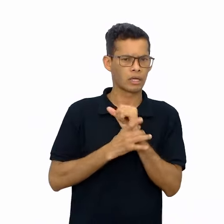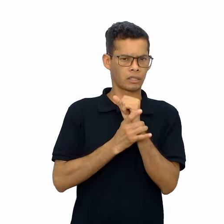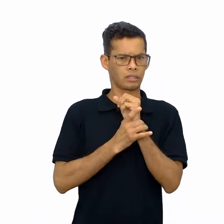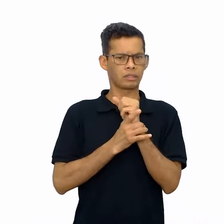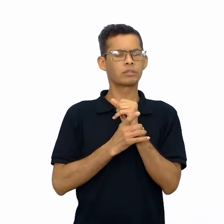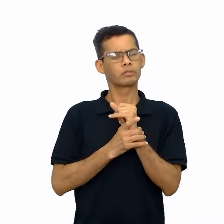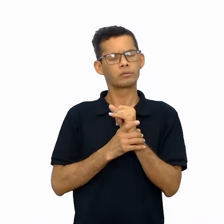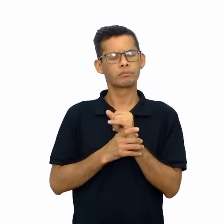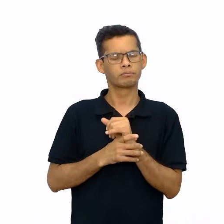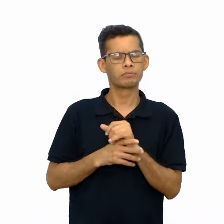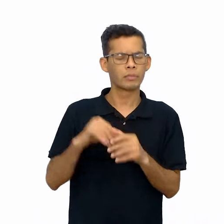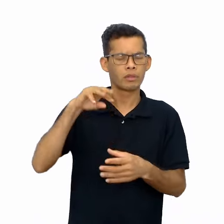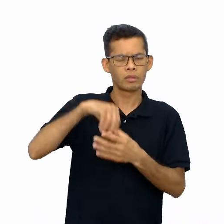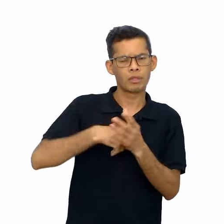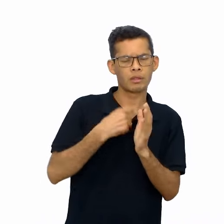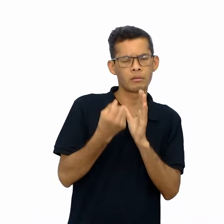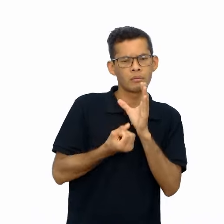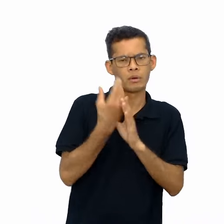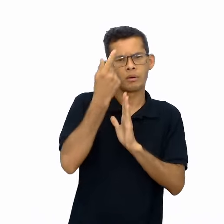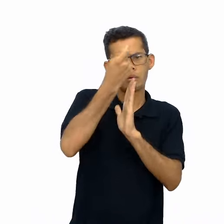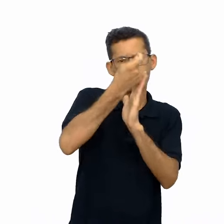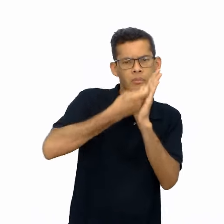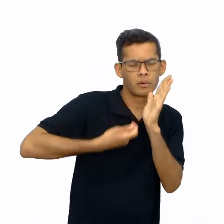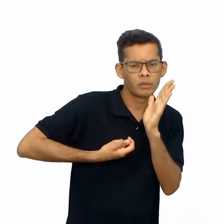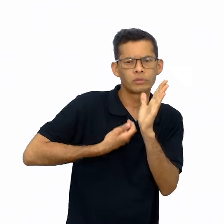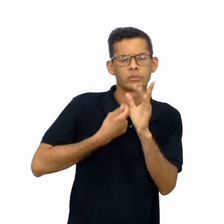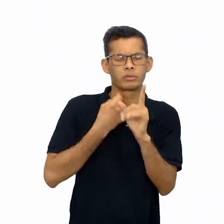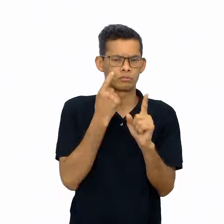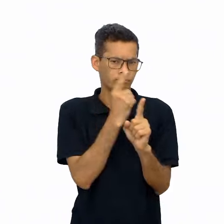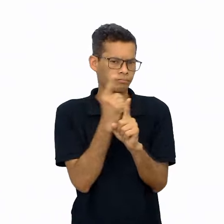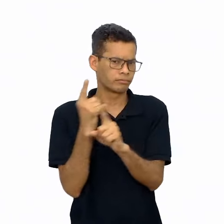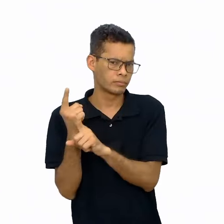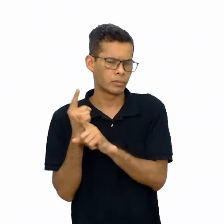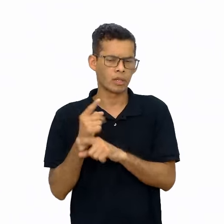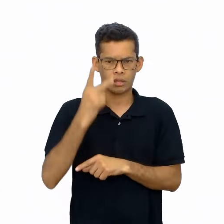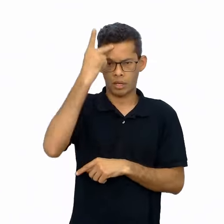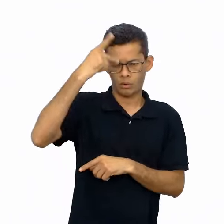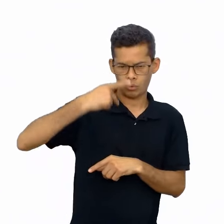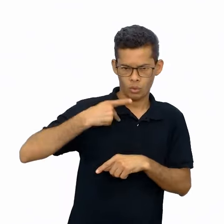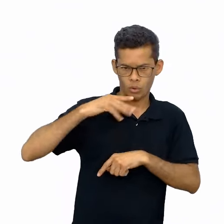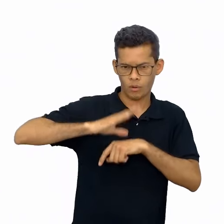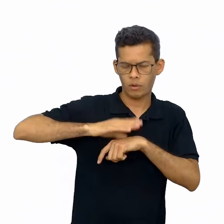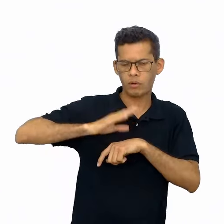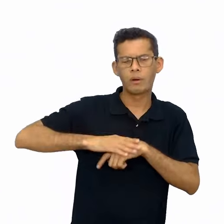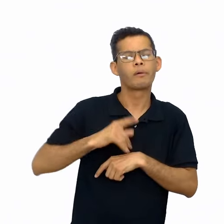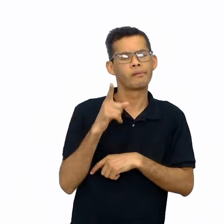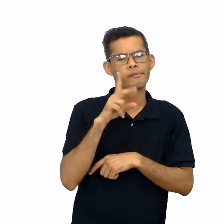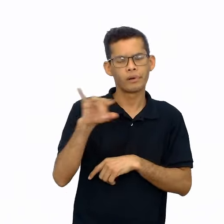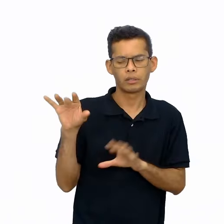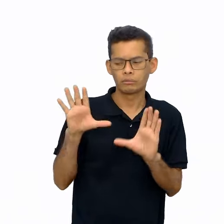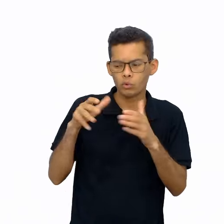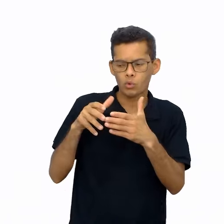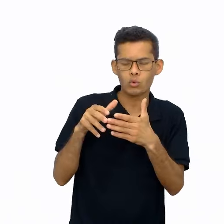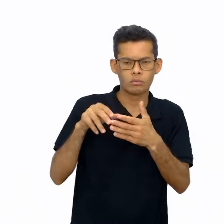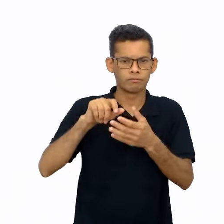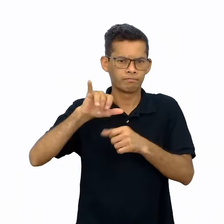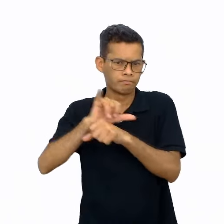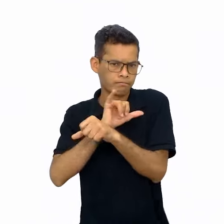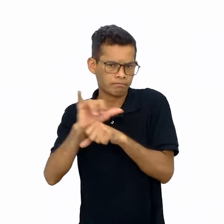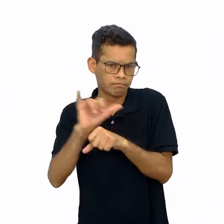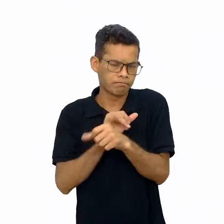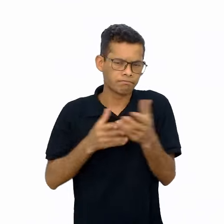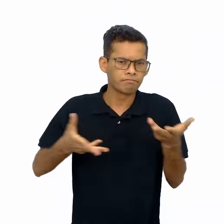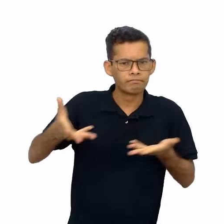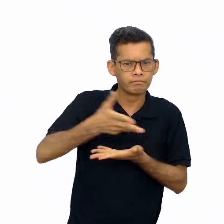planejamento, a produção escrita e a revisão de um ponto de assombração autoral serão realizados coletivamente, ocupando o